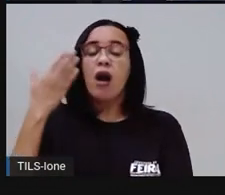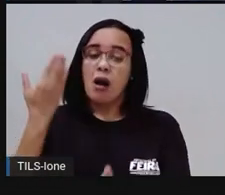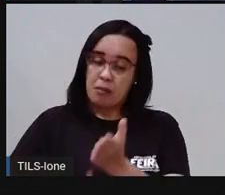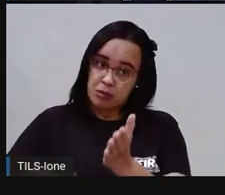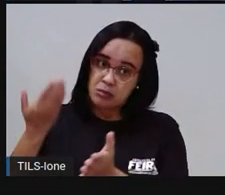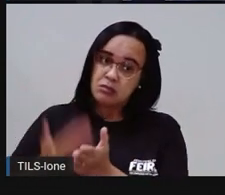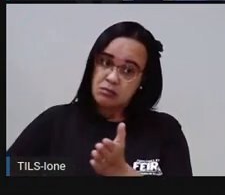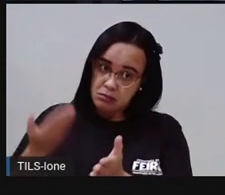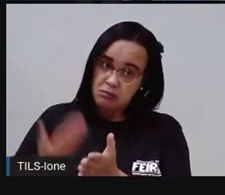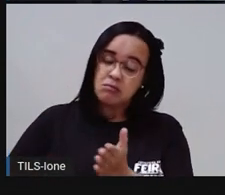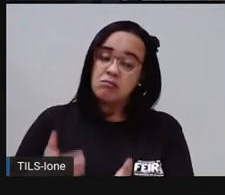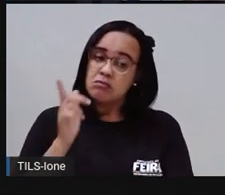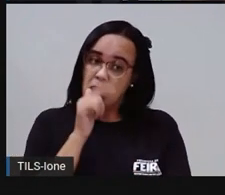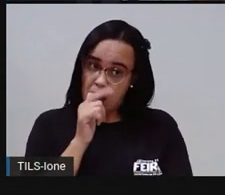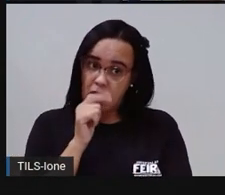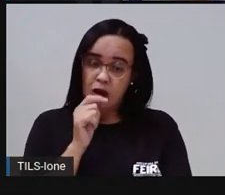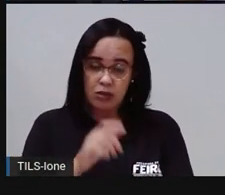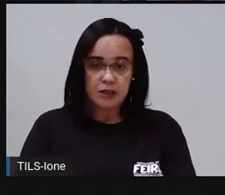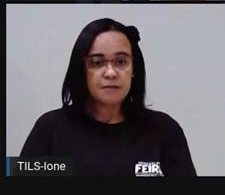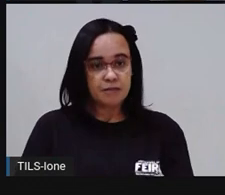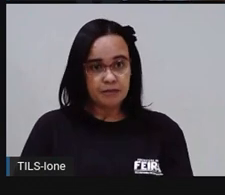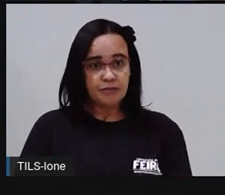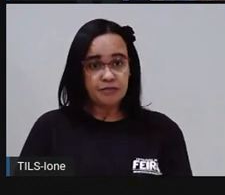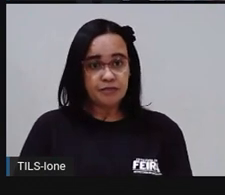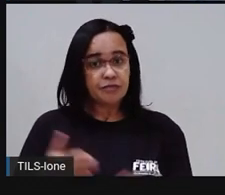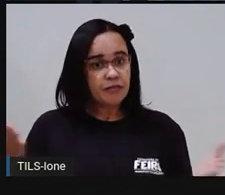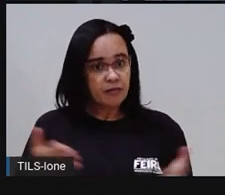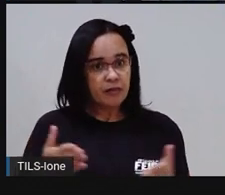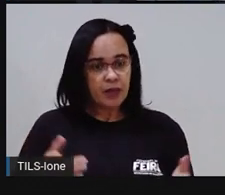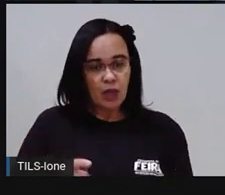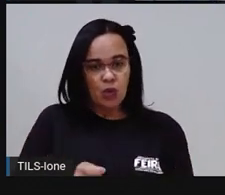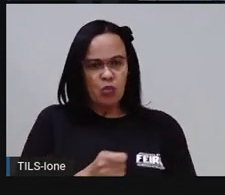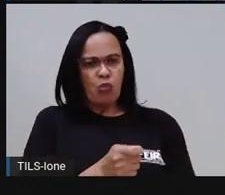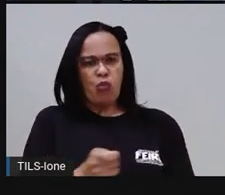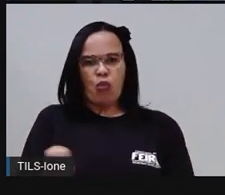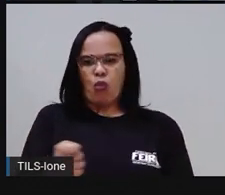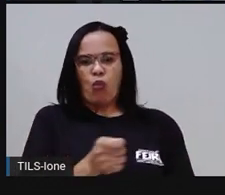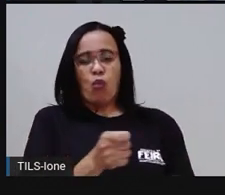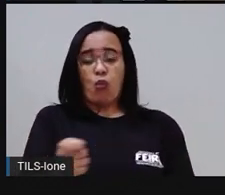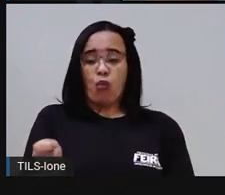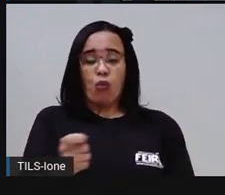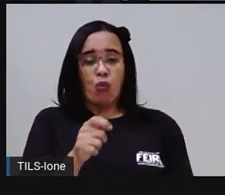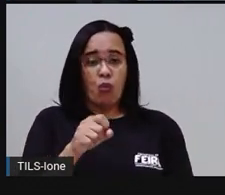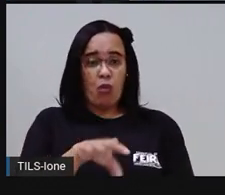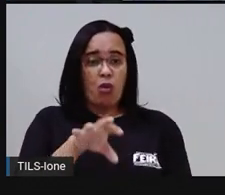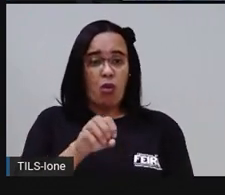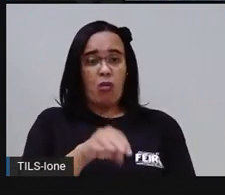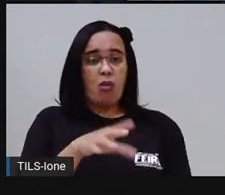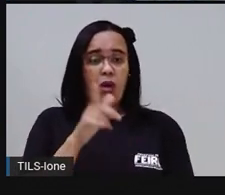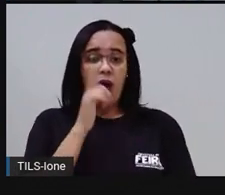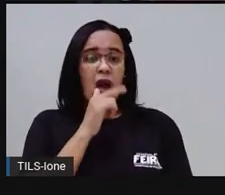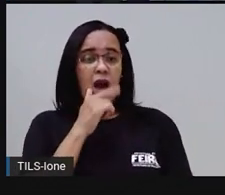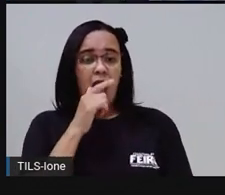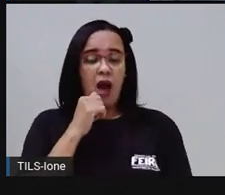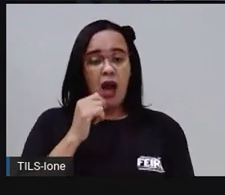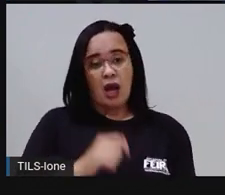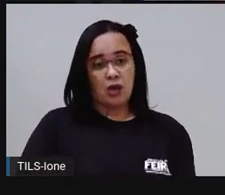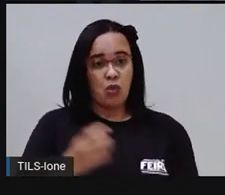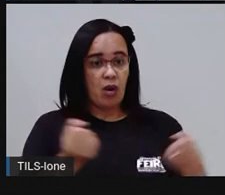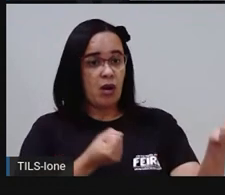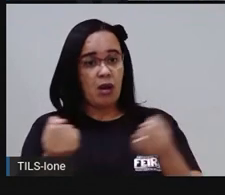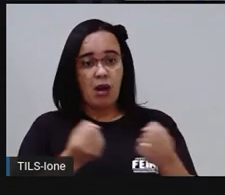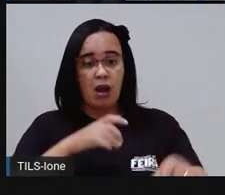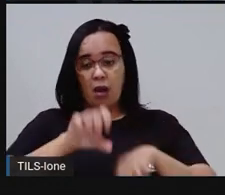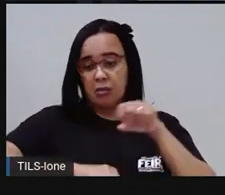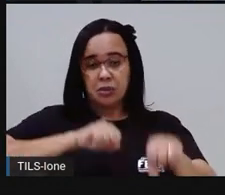Desperdiçando água, ó. Agora, deixar as mangueiras abertas. Está lá lavando o carro, a bicicleta, o cachorro, o